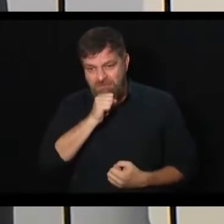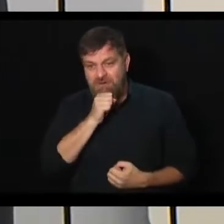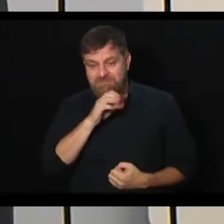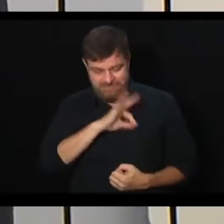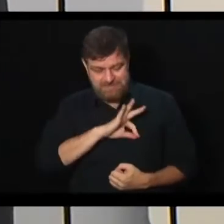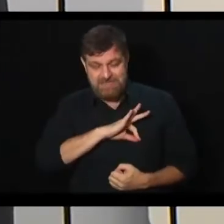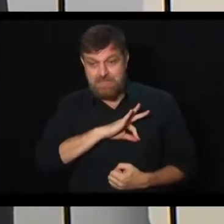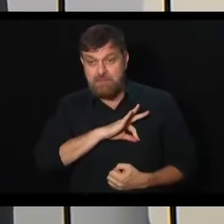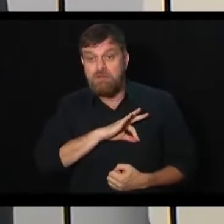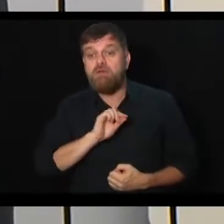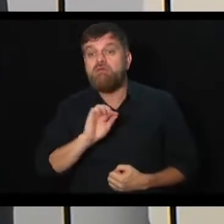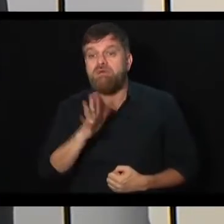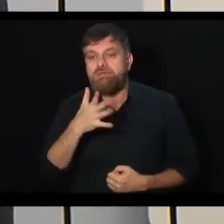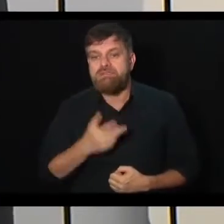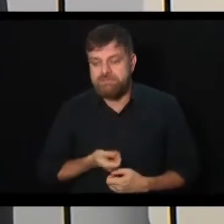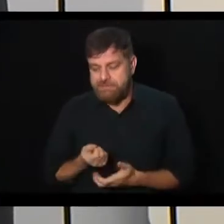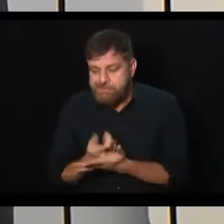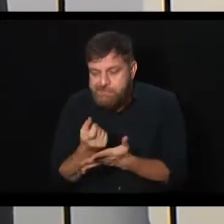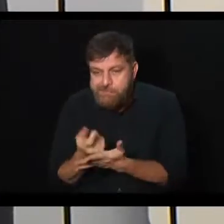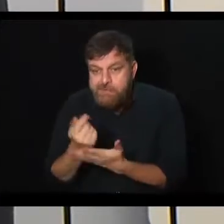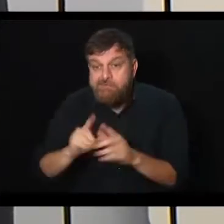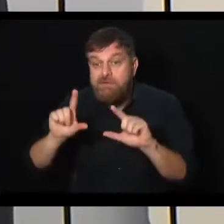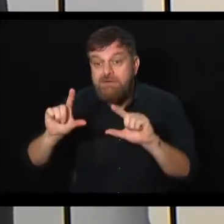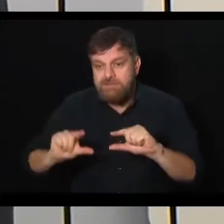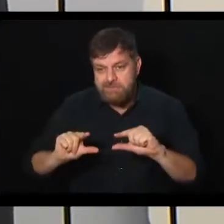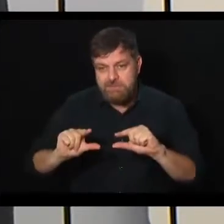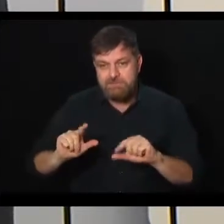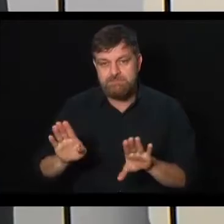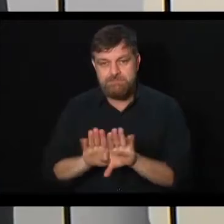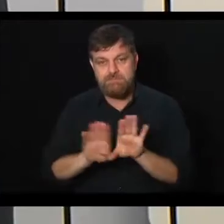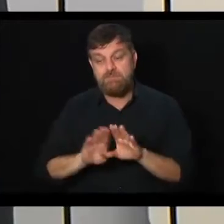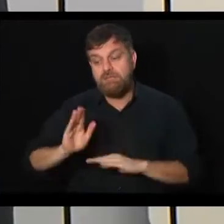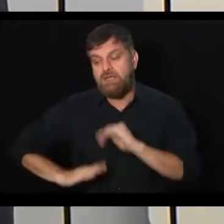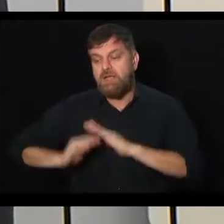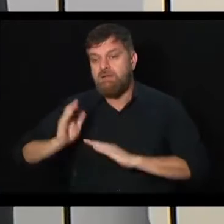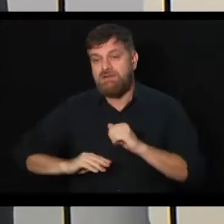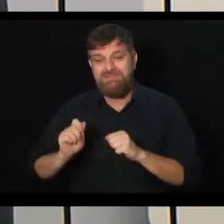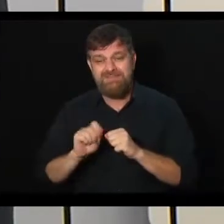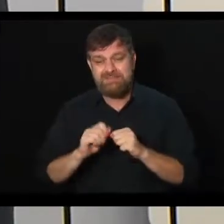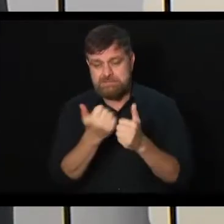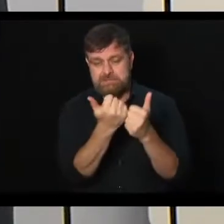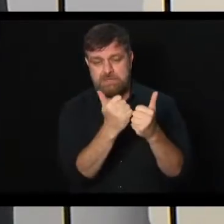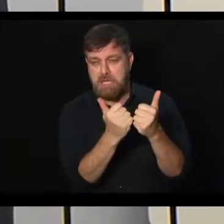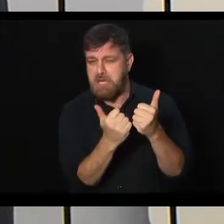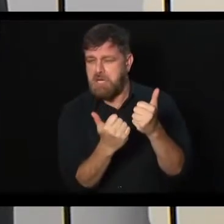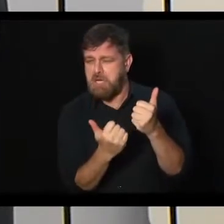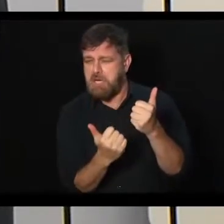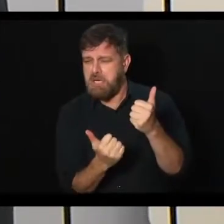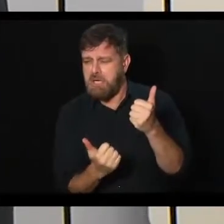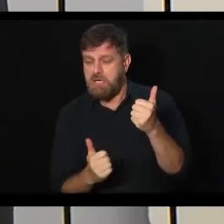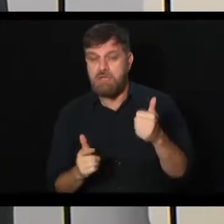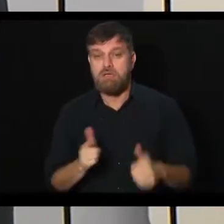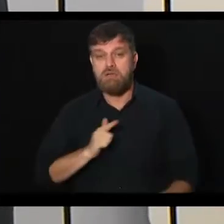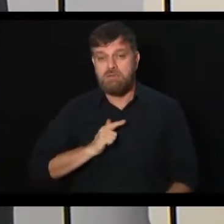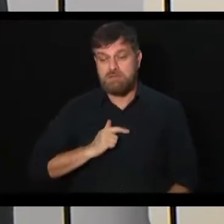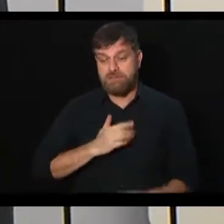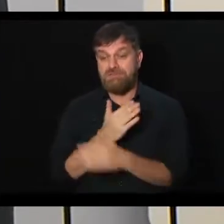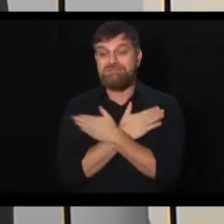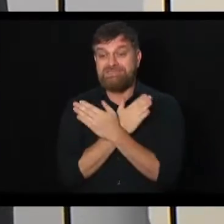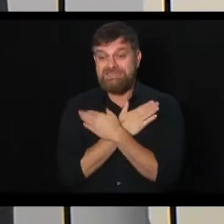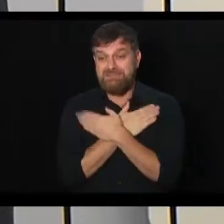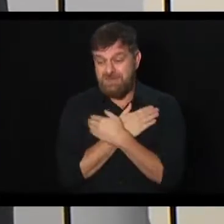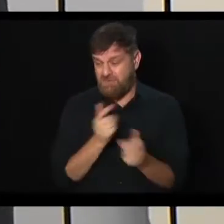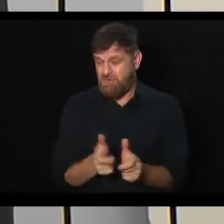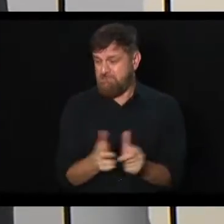Isso vai reduzir consumo e, na prática, tende a agravar a situação de recessão e gerar mais desemprego.